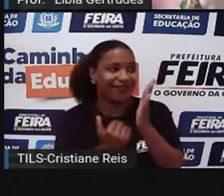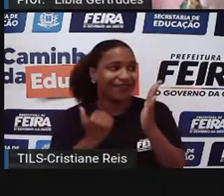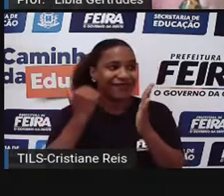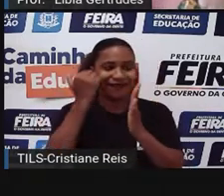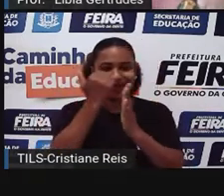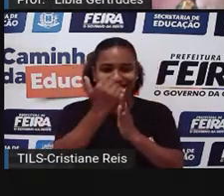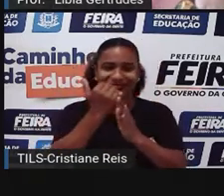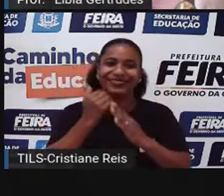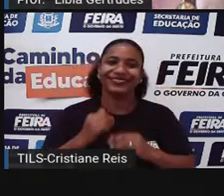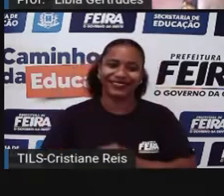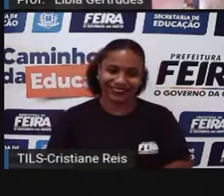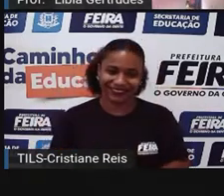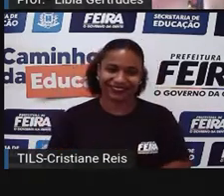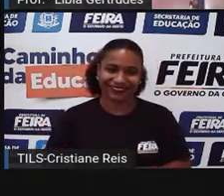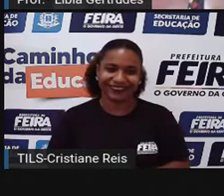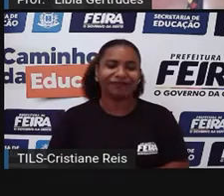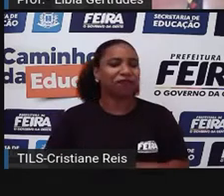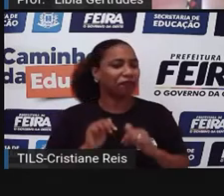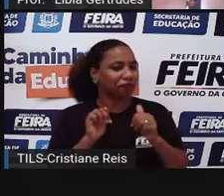Beleza.